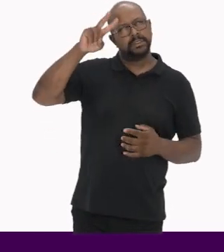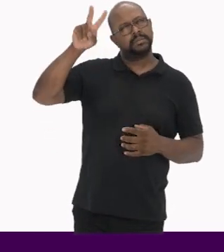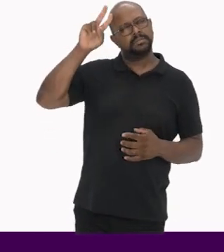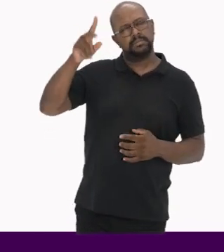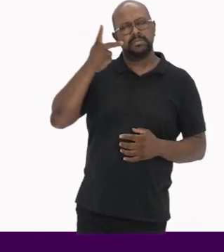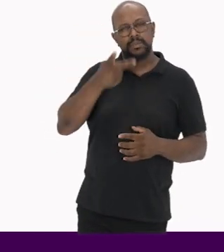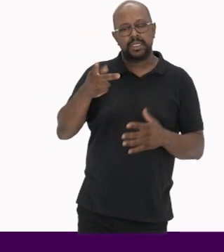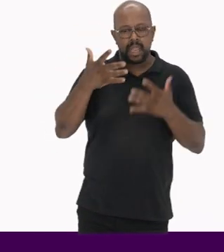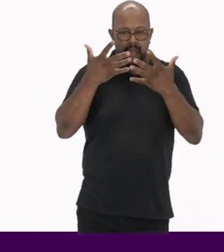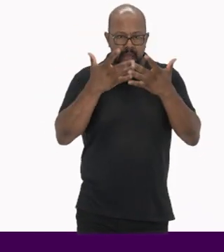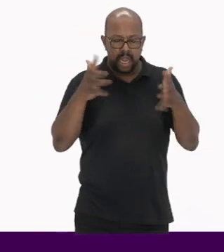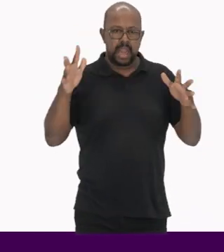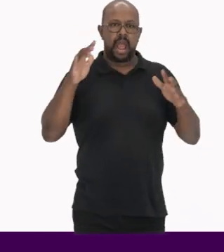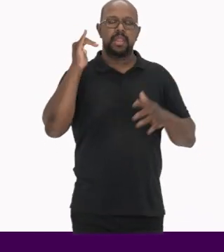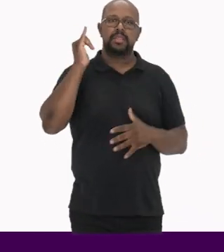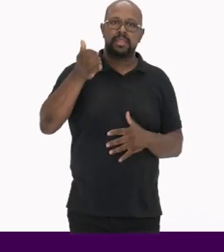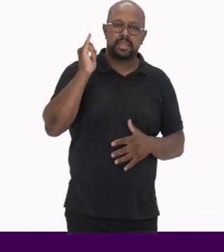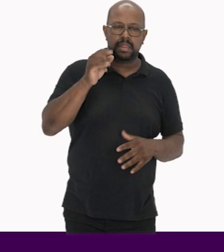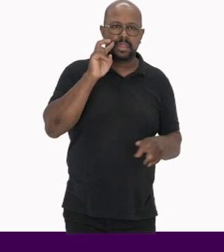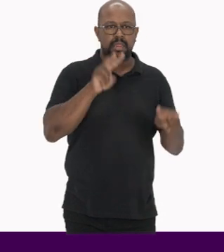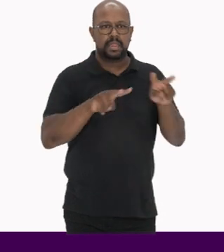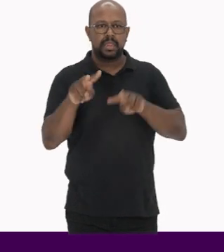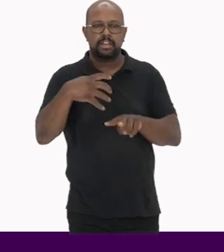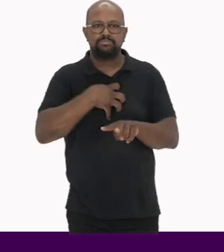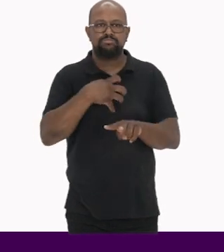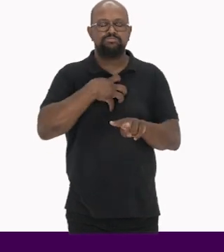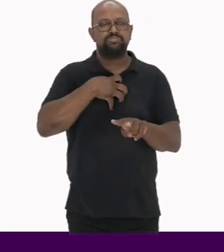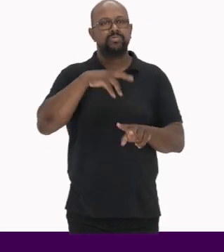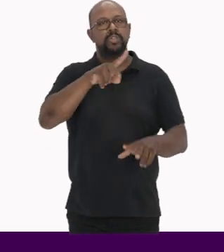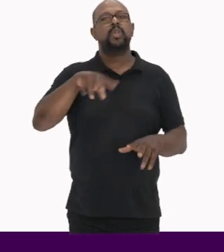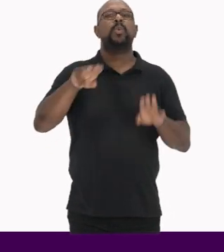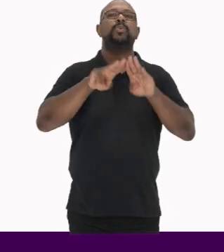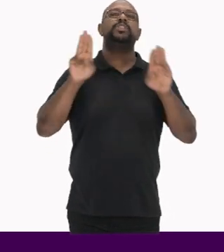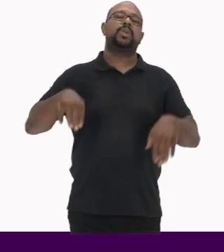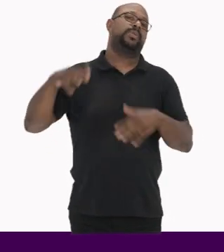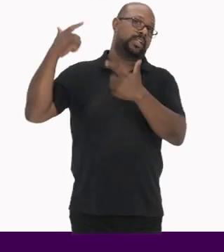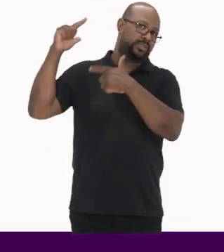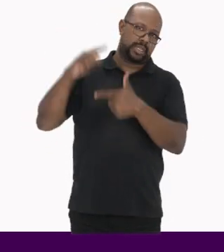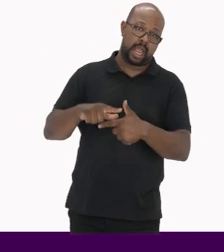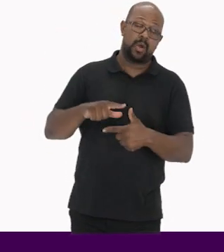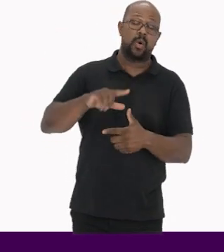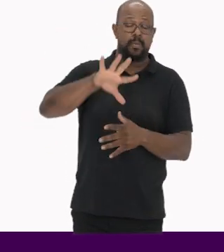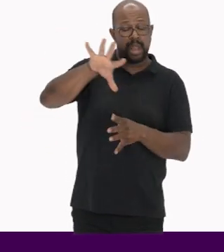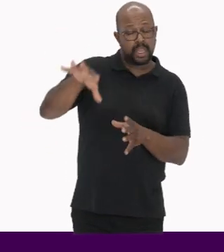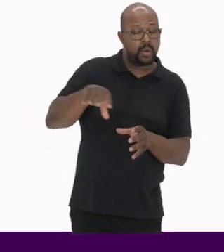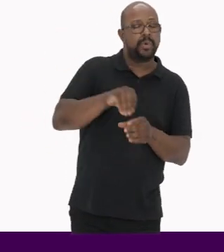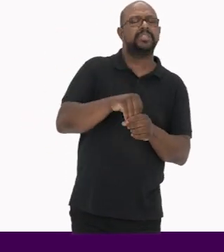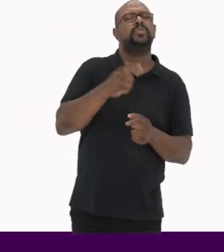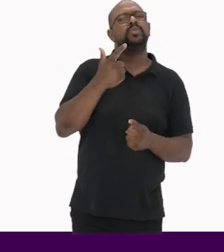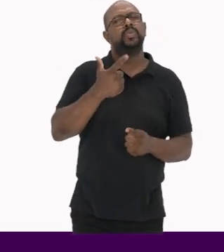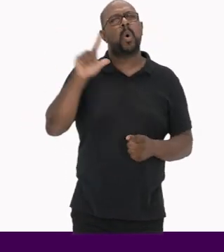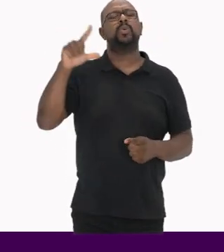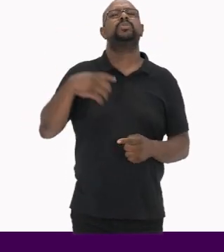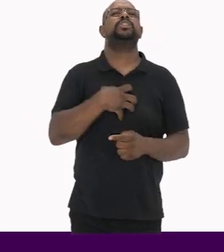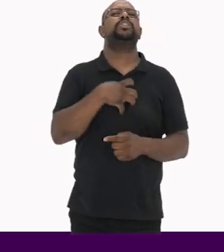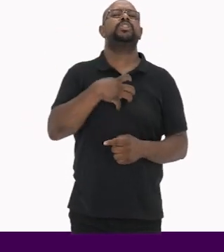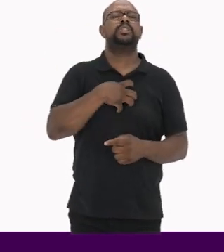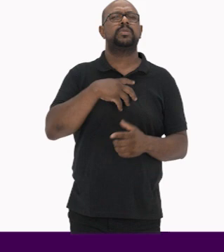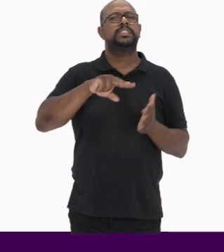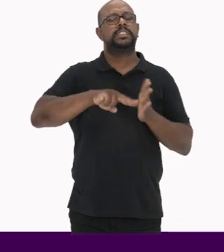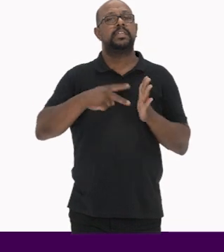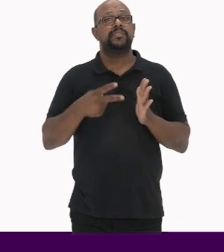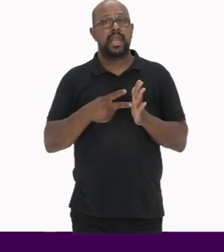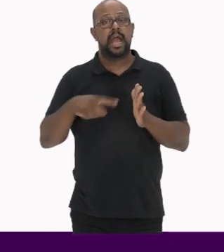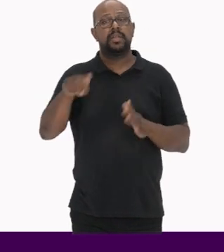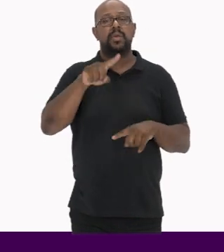e ampliar As leituras e narrativas presentes nos museus tradicionais Com a incorporação de outros sentidos